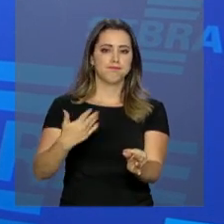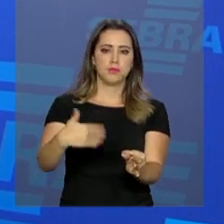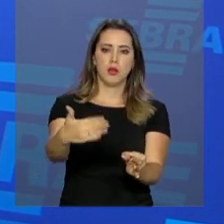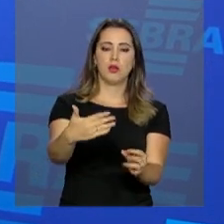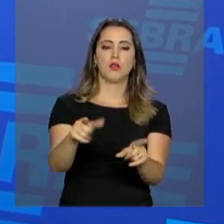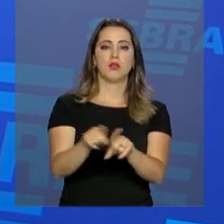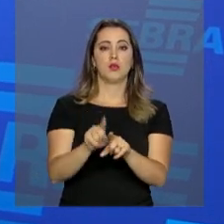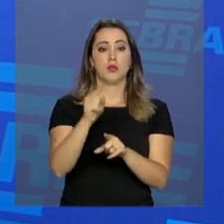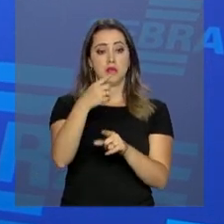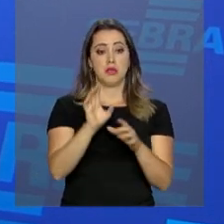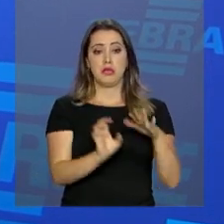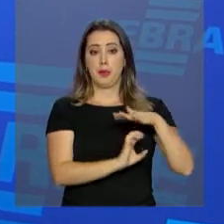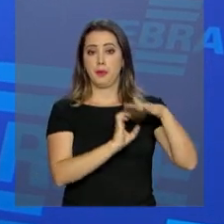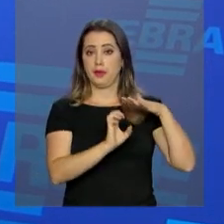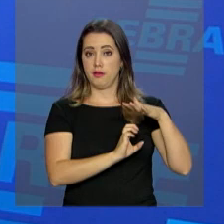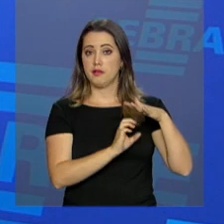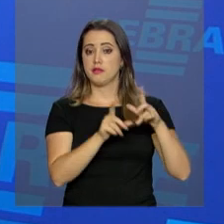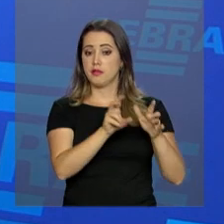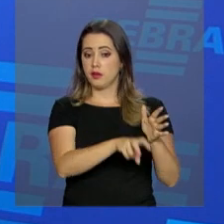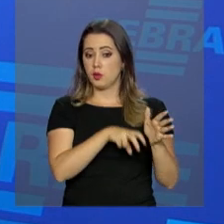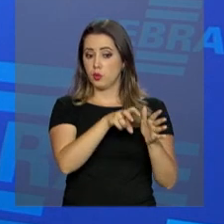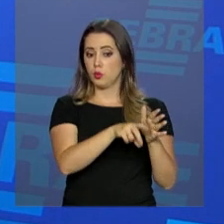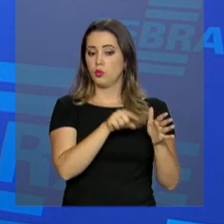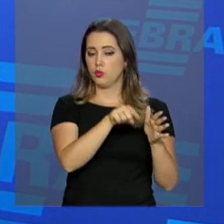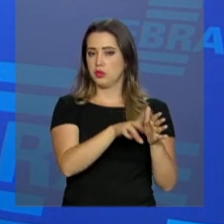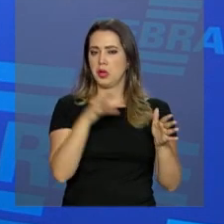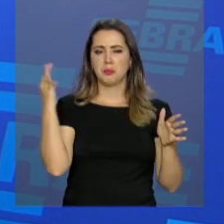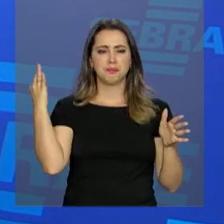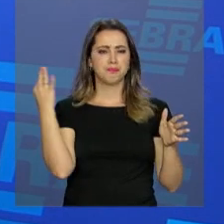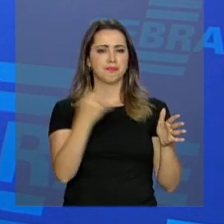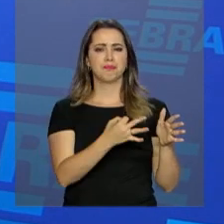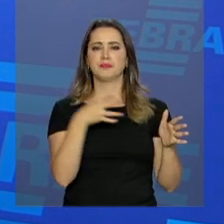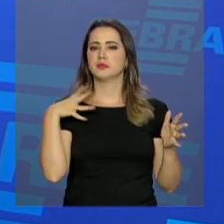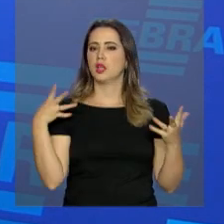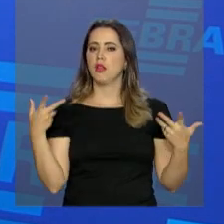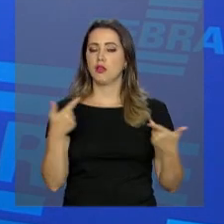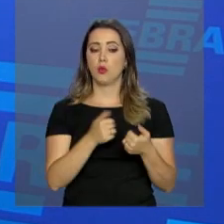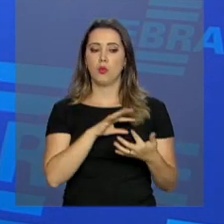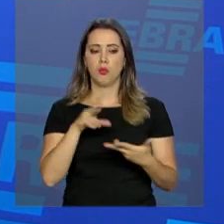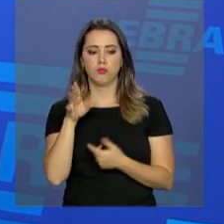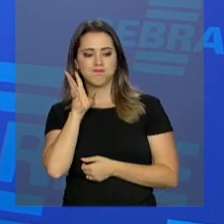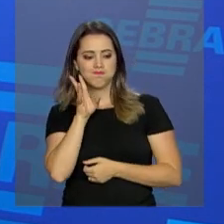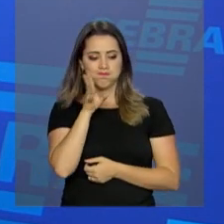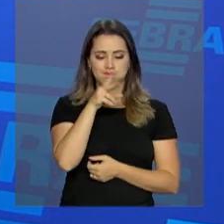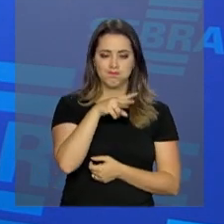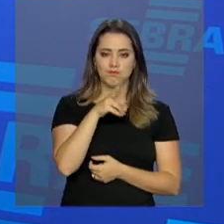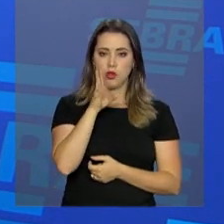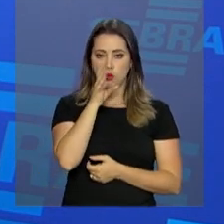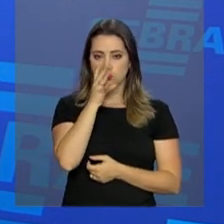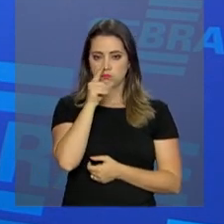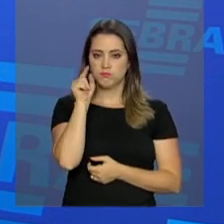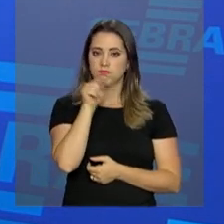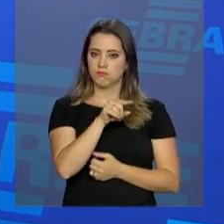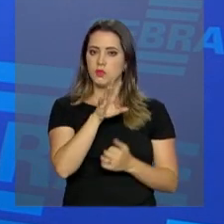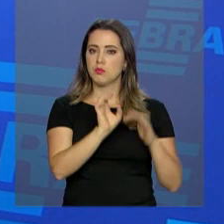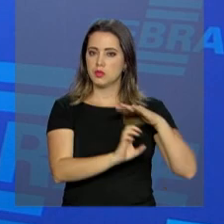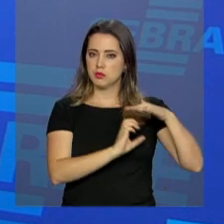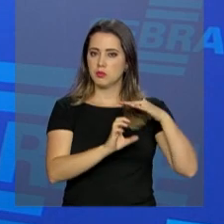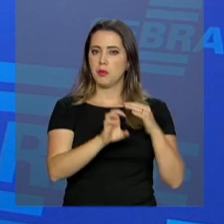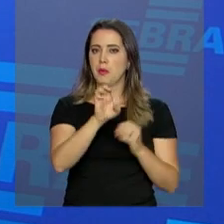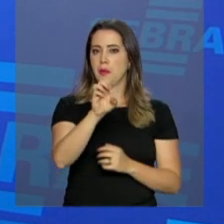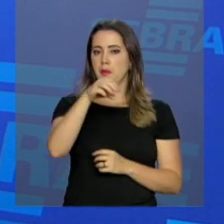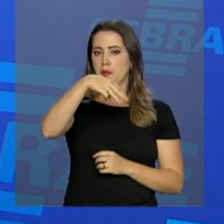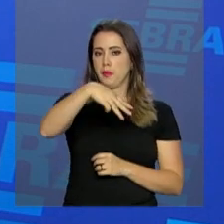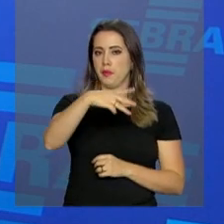Embrapa, que é um símbolo mundial de eficiência e de inovação. com uma entidade